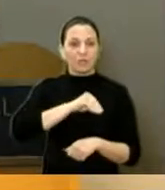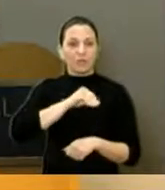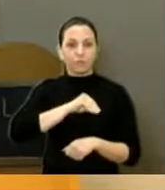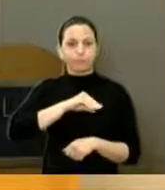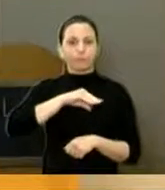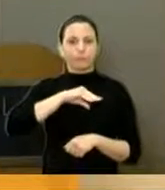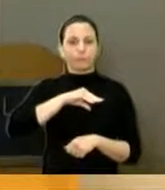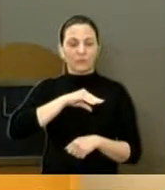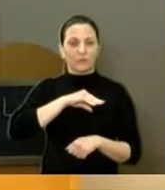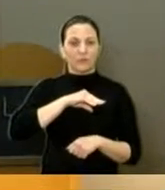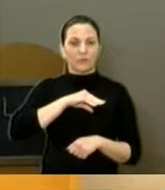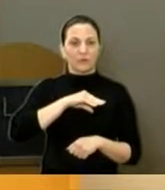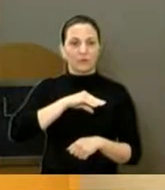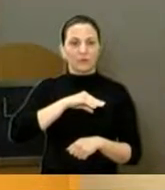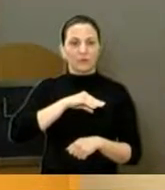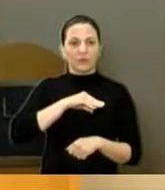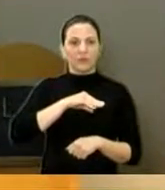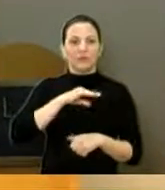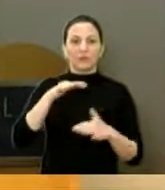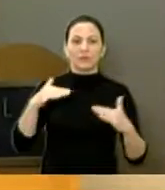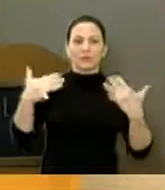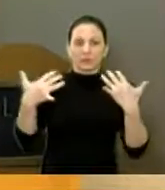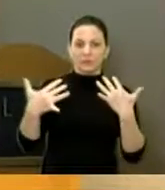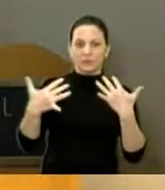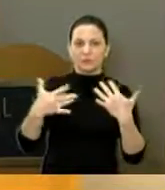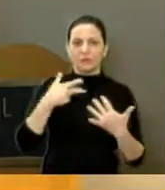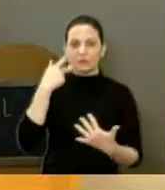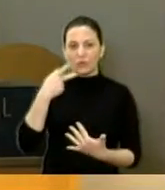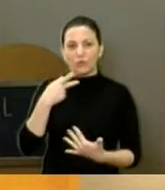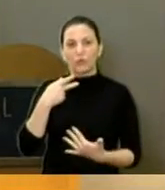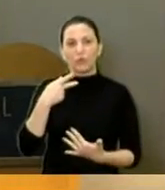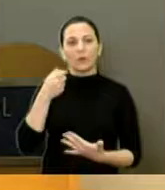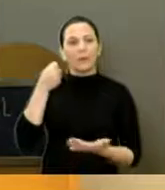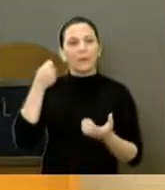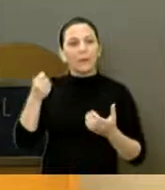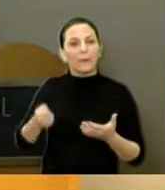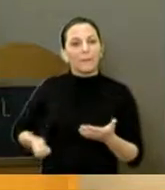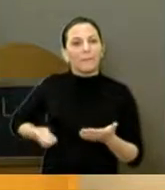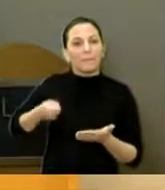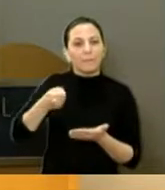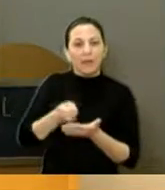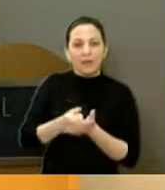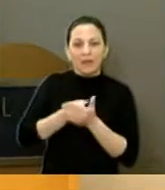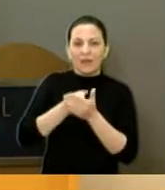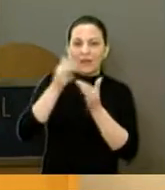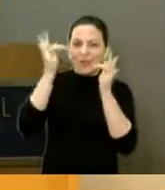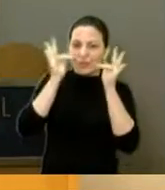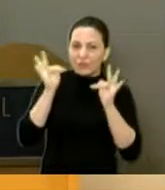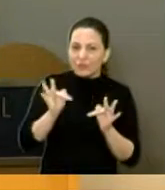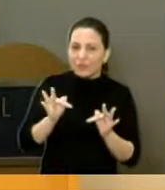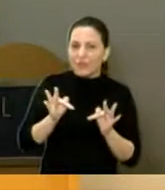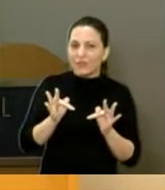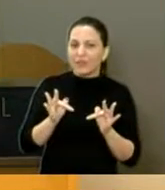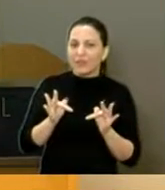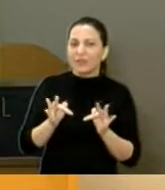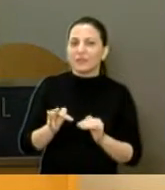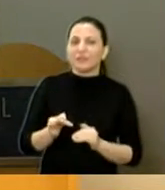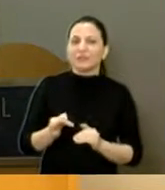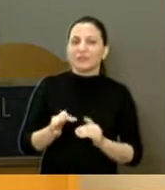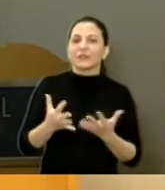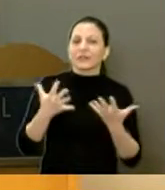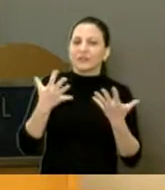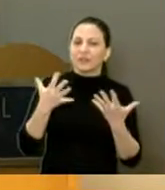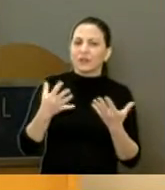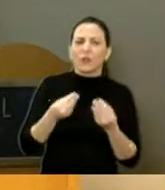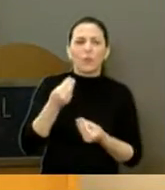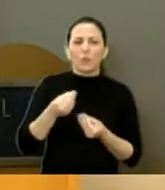mesmos falaram aí na plateia que teve dinheiro para gastar em festa e para eles não teve, então a gente tem que engolir e ouvir. Então, nós temos que